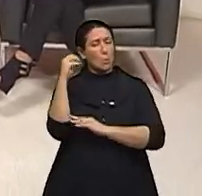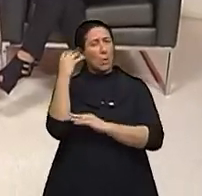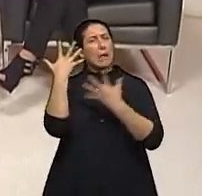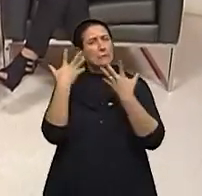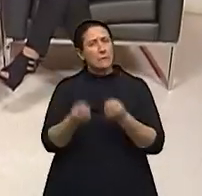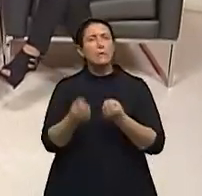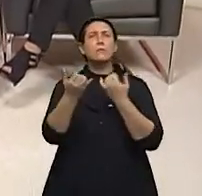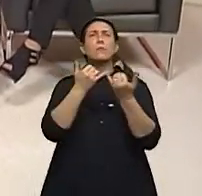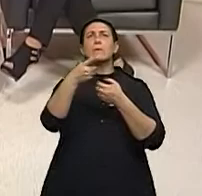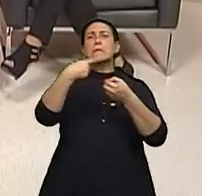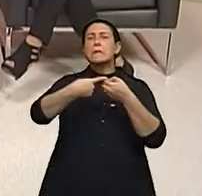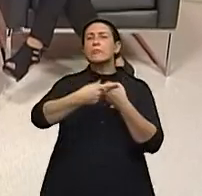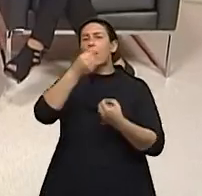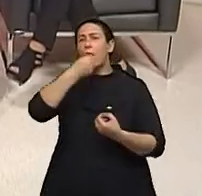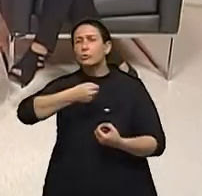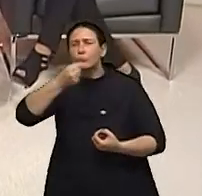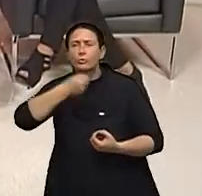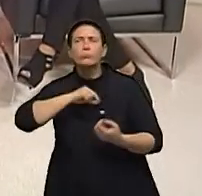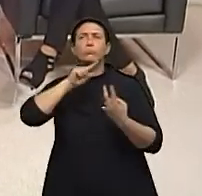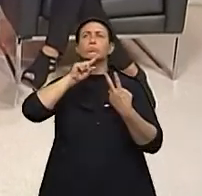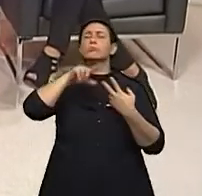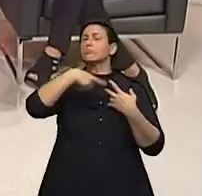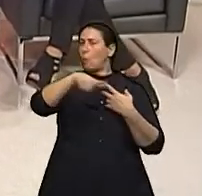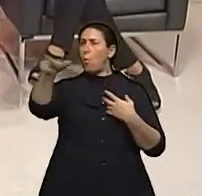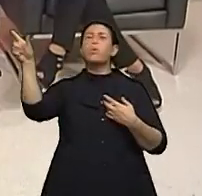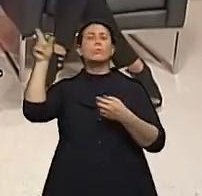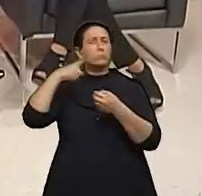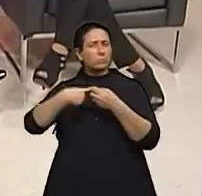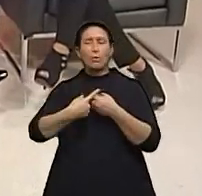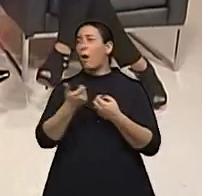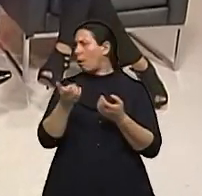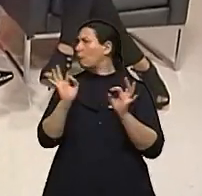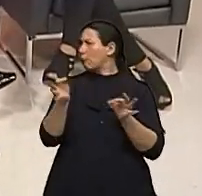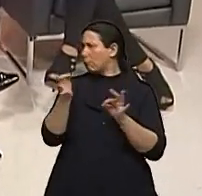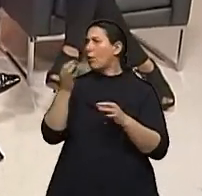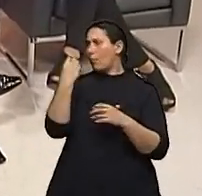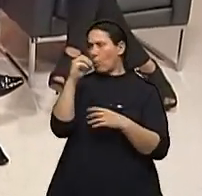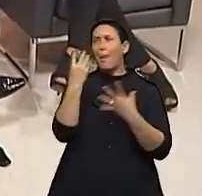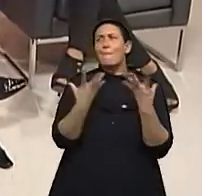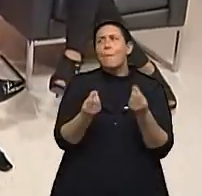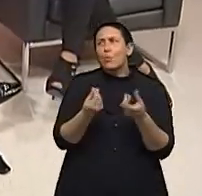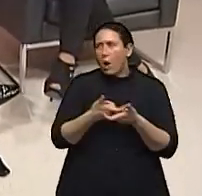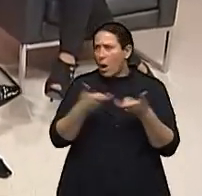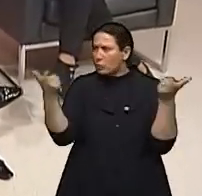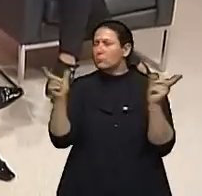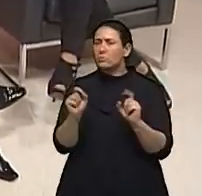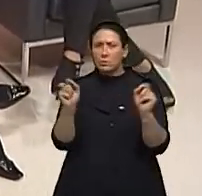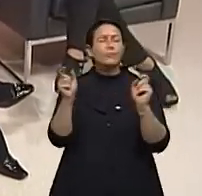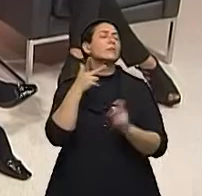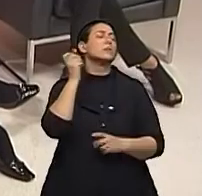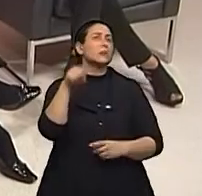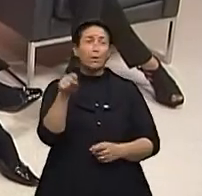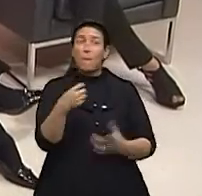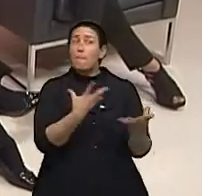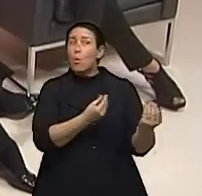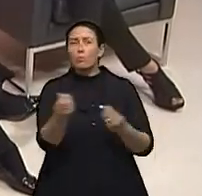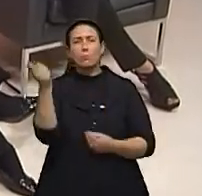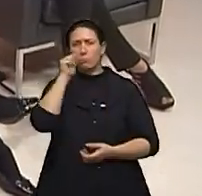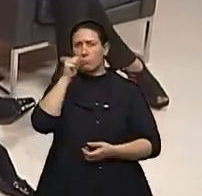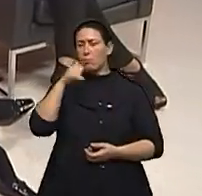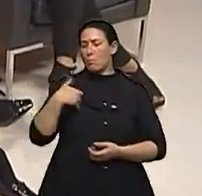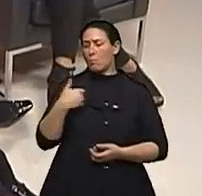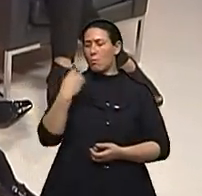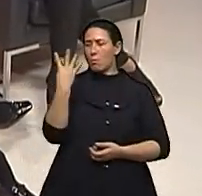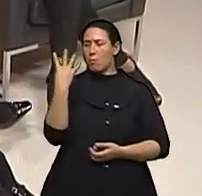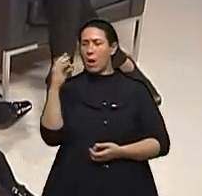como Caxias, como outras cidades também. Porque a incidência em Porto Alegre é alta também. A incidência é alta e tem muita mulher de 40 a 49.